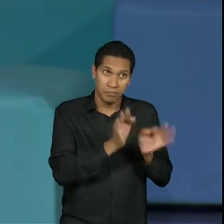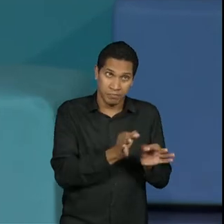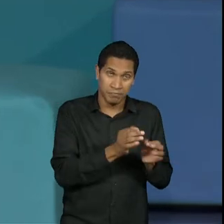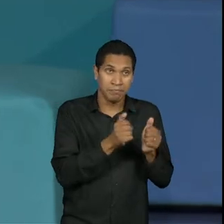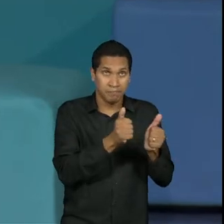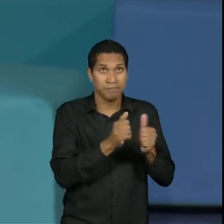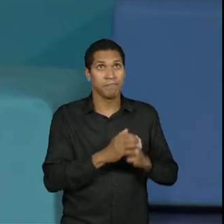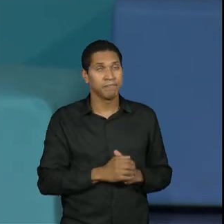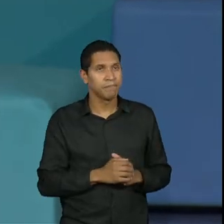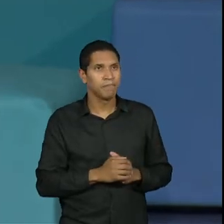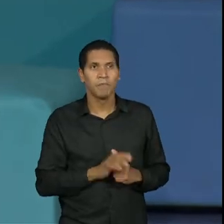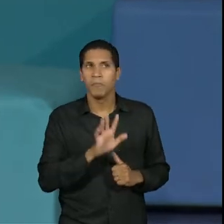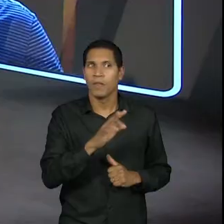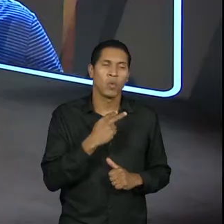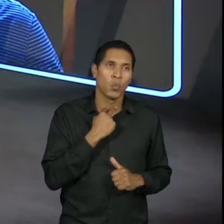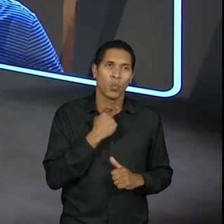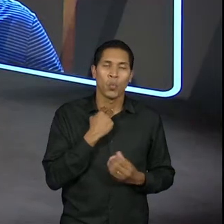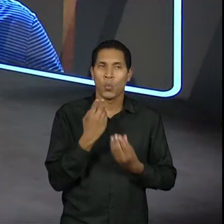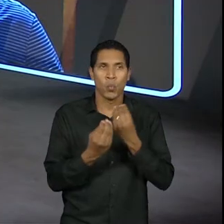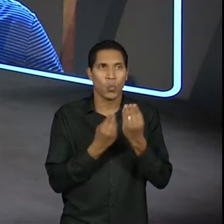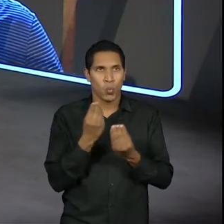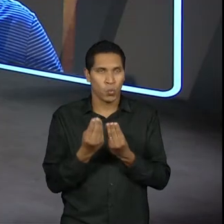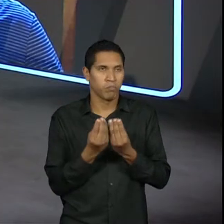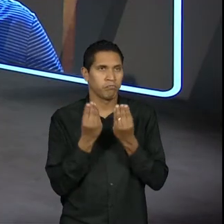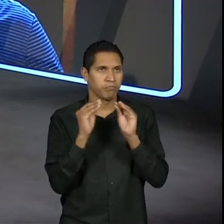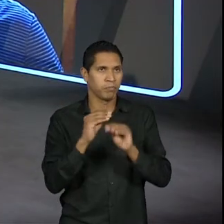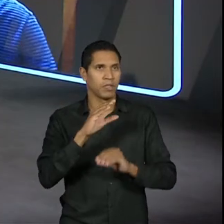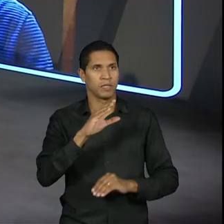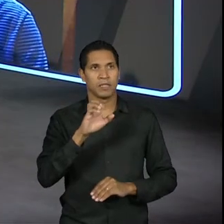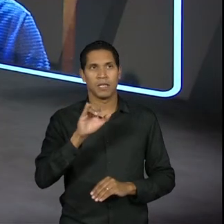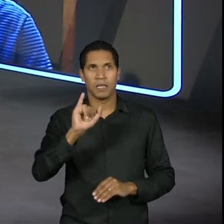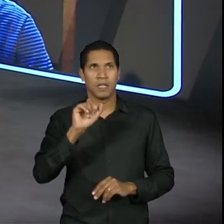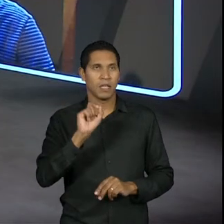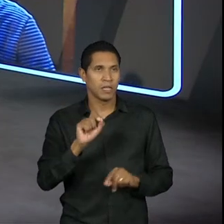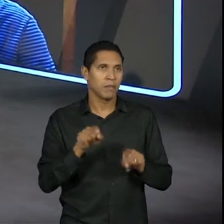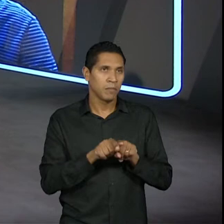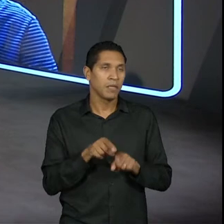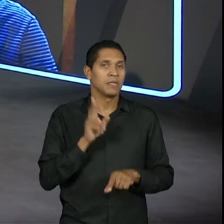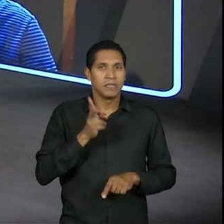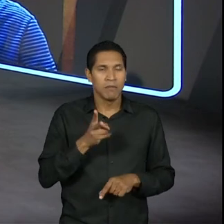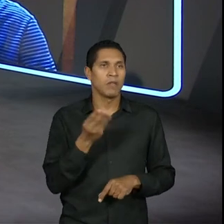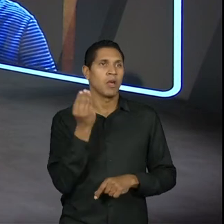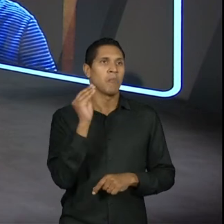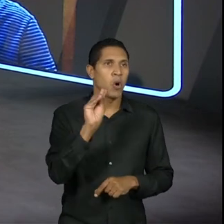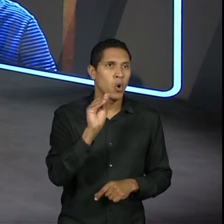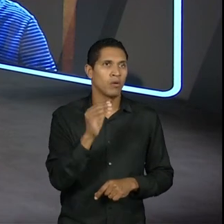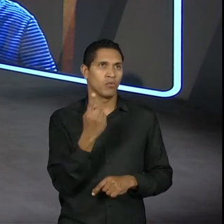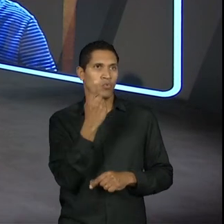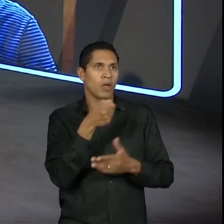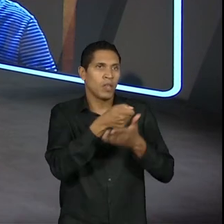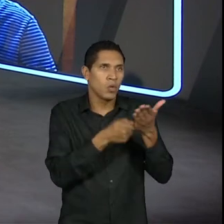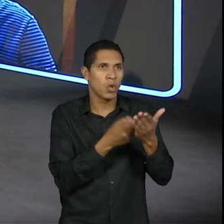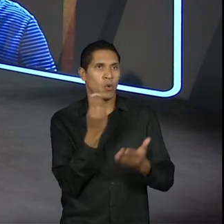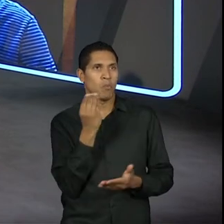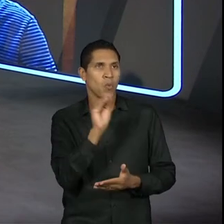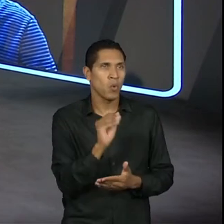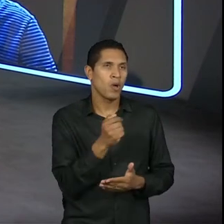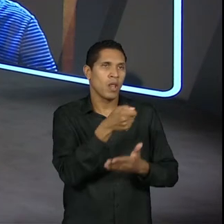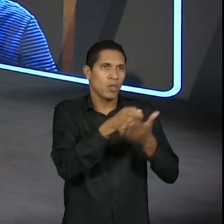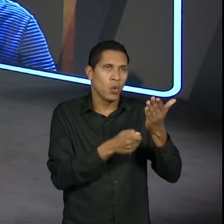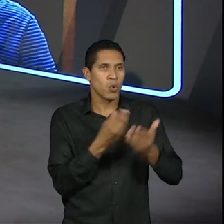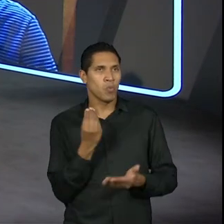Aí, eu não tenho como entrar na CEI e ficar toda hora postando um relatório, outro